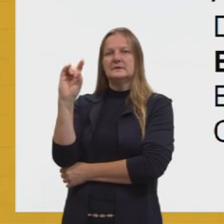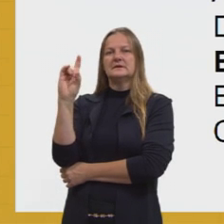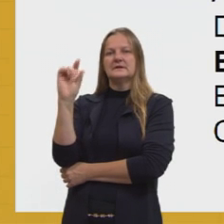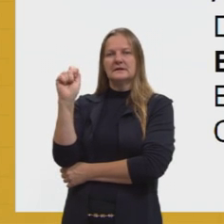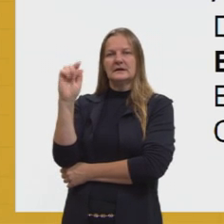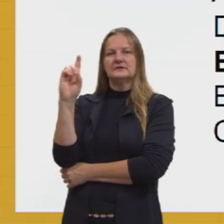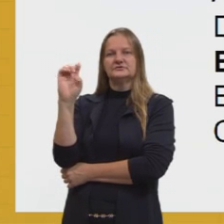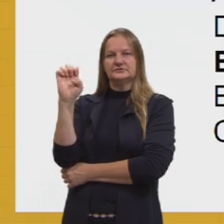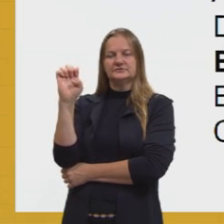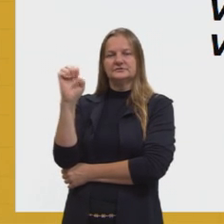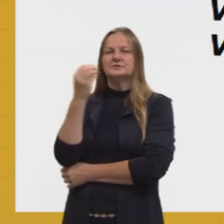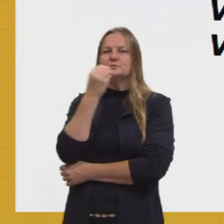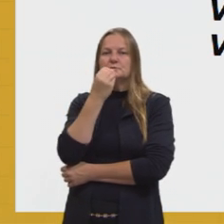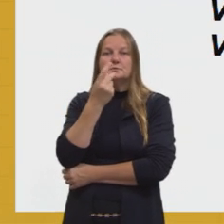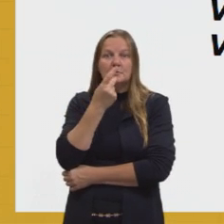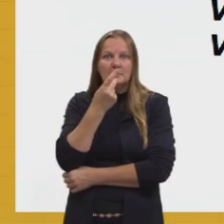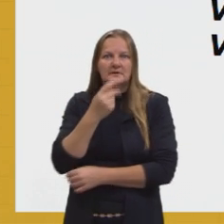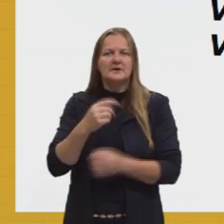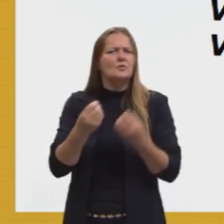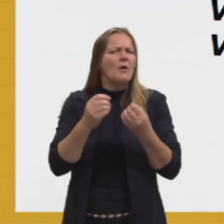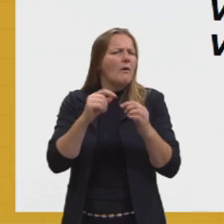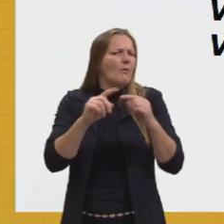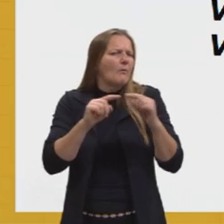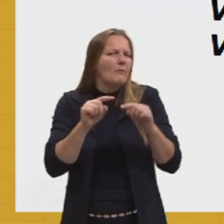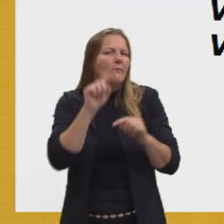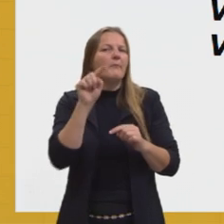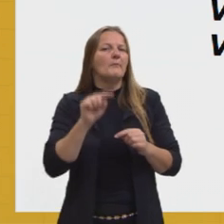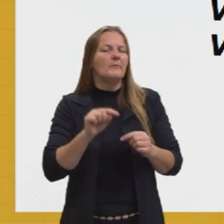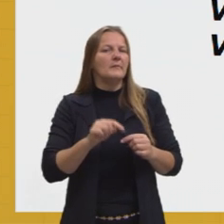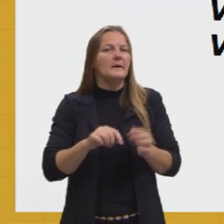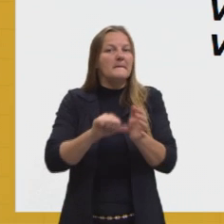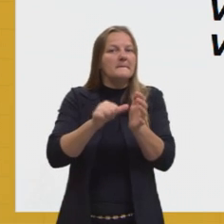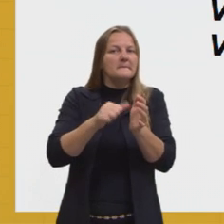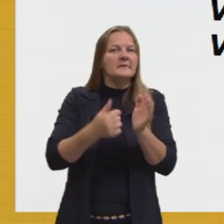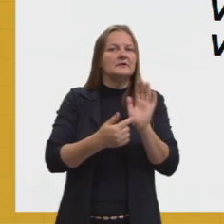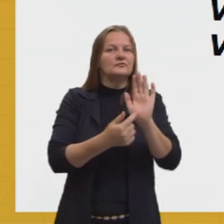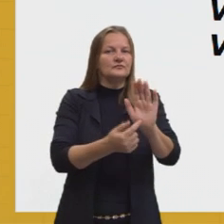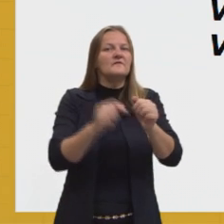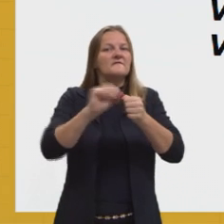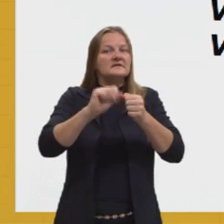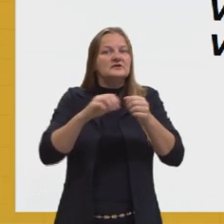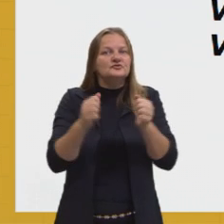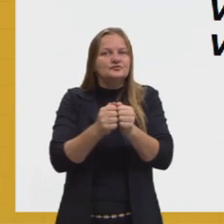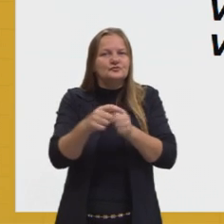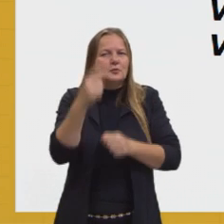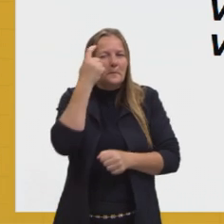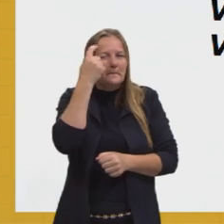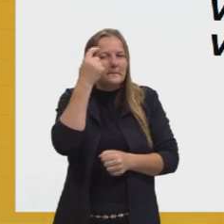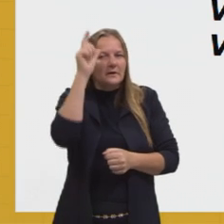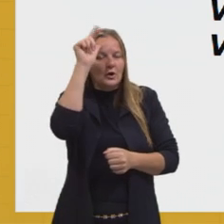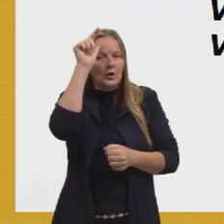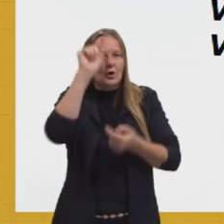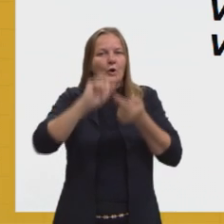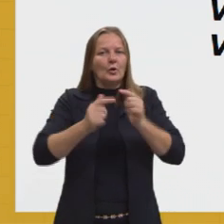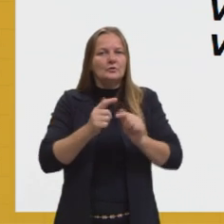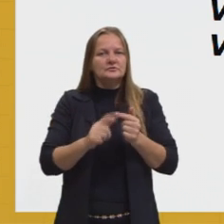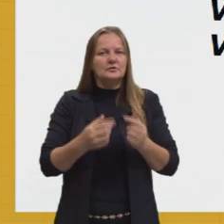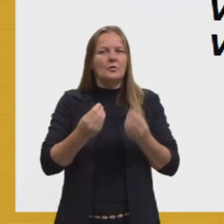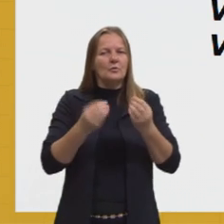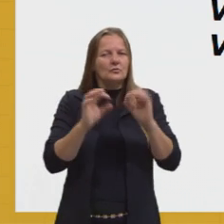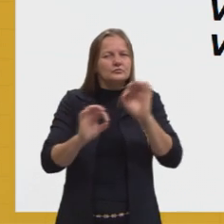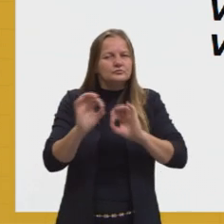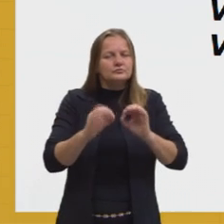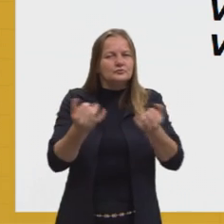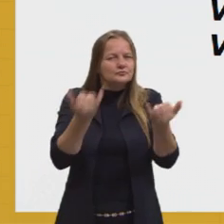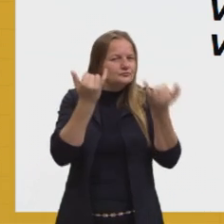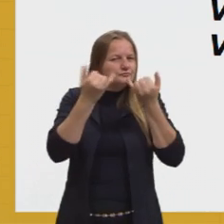No entanto, eu separei essa primeira questão para que a gente faça, então, o pensamento adequado, então, extraindo